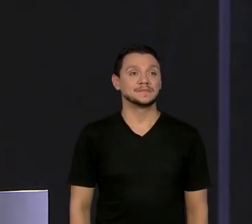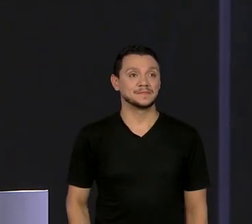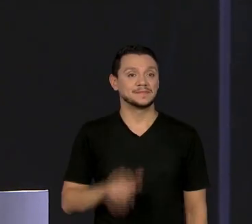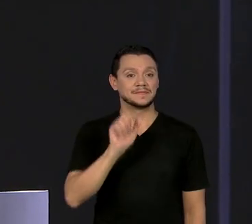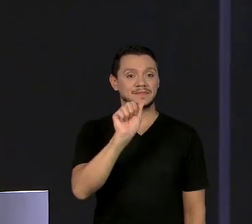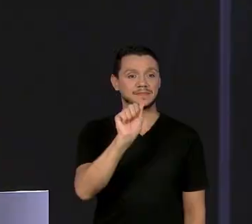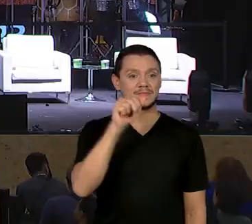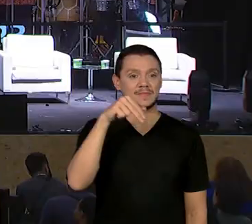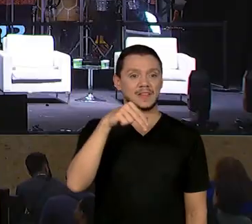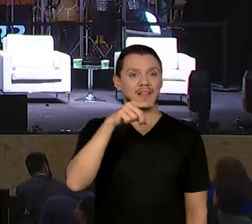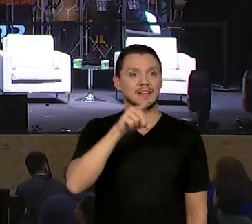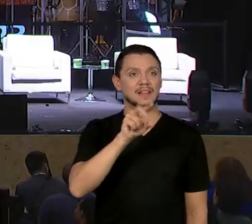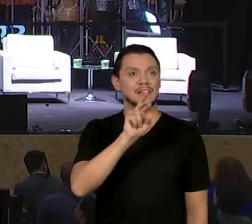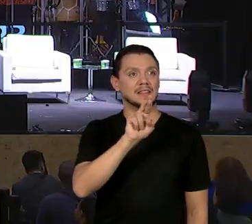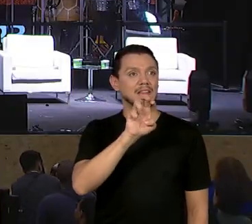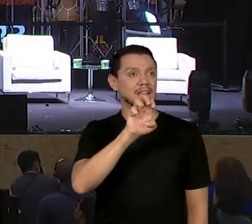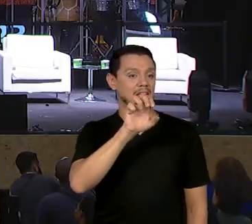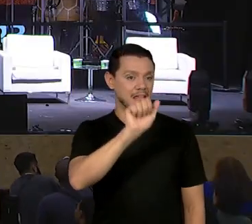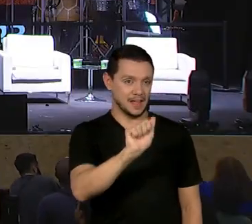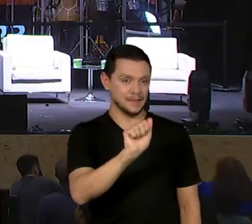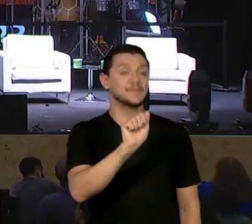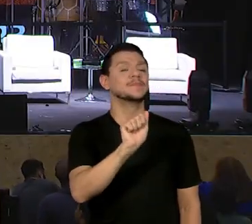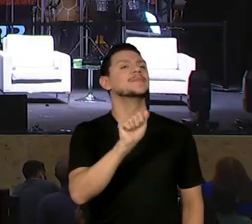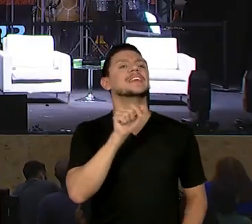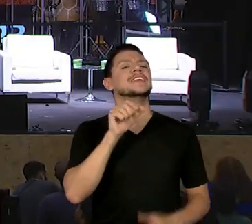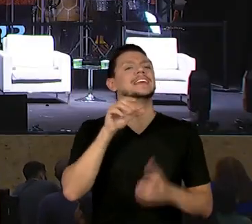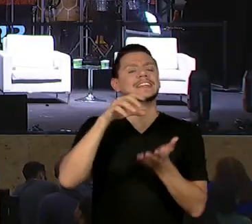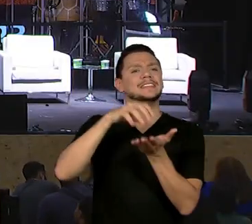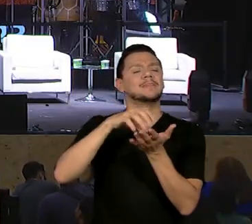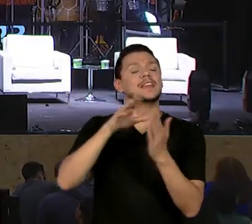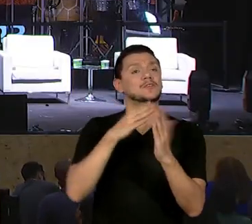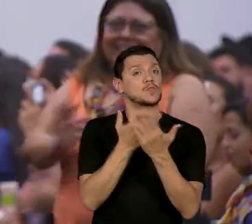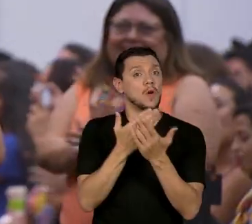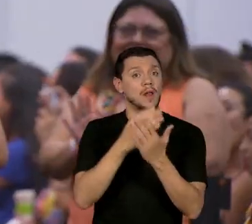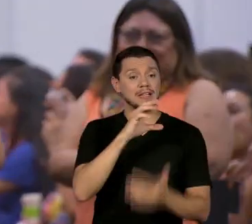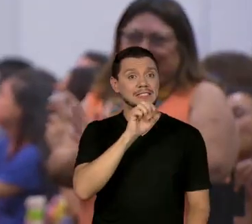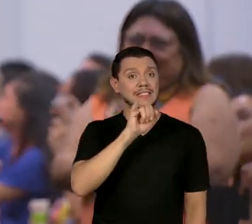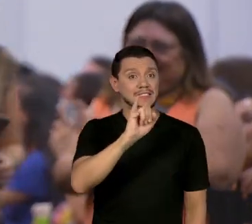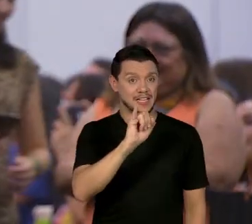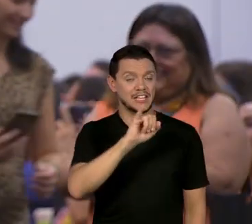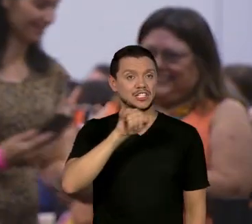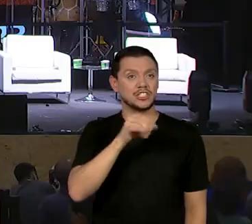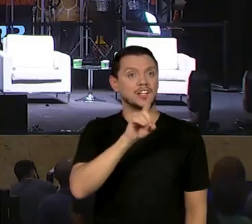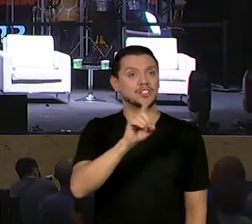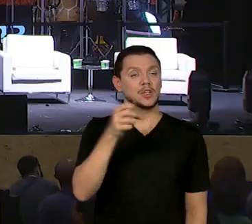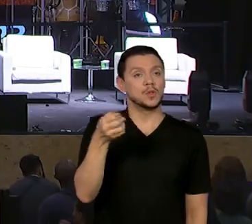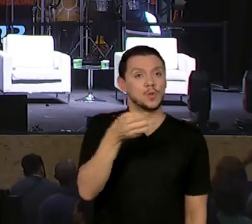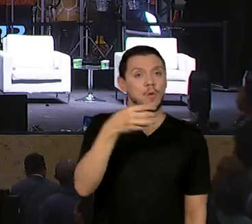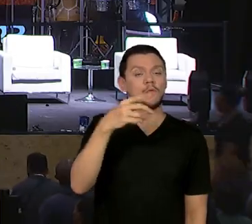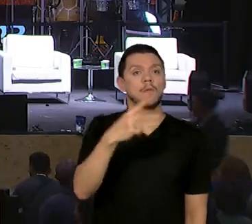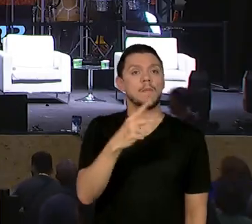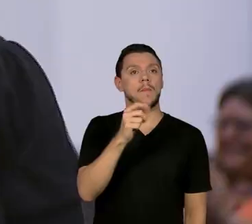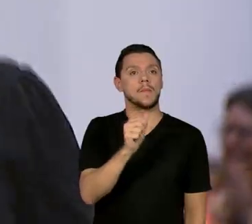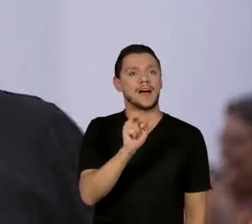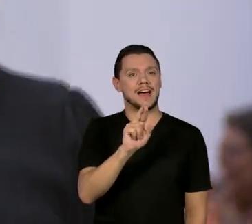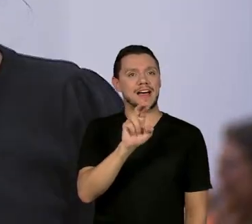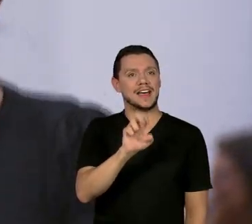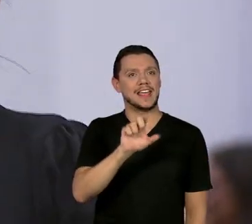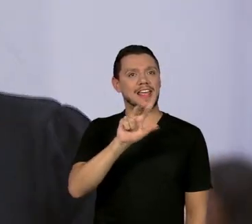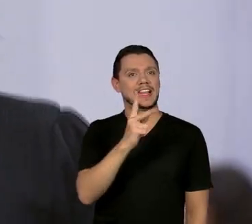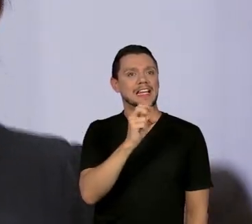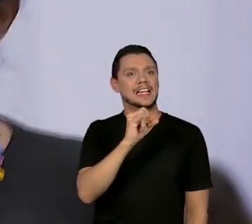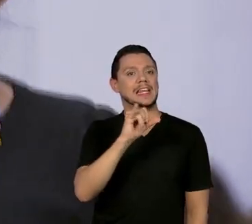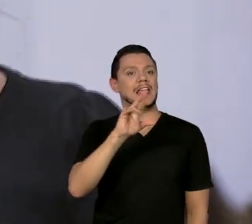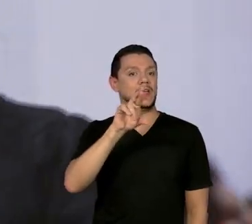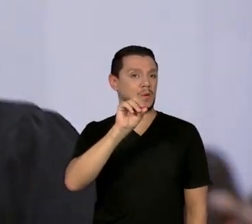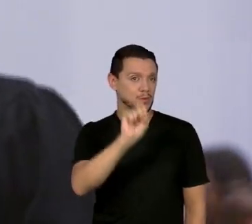Andréia Candiani, indicada pelo Seis Jardim Novo Parelheiros, na Adre Capela do Socorro. Está aí a Andréia,